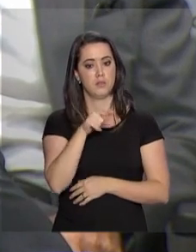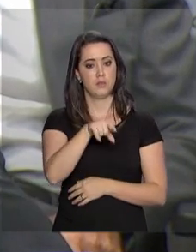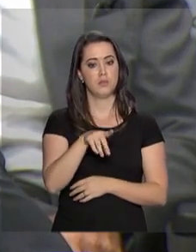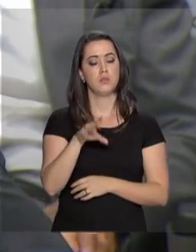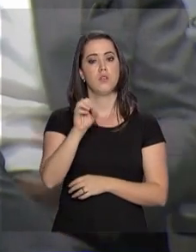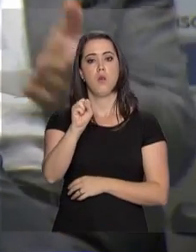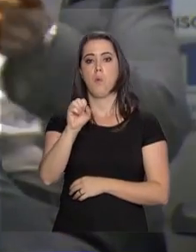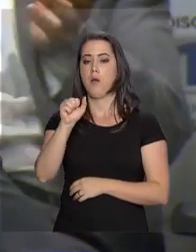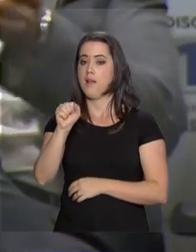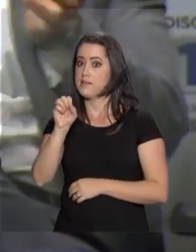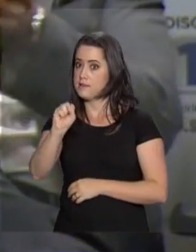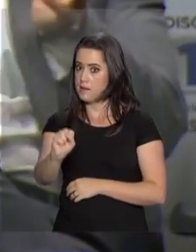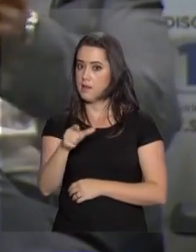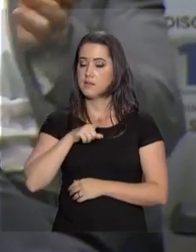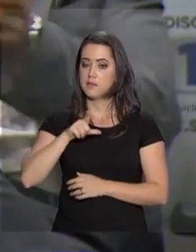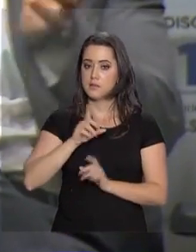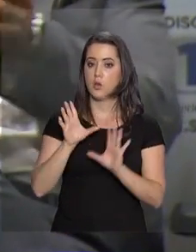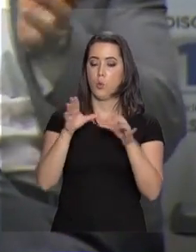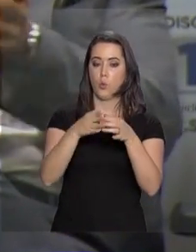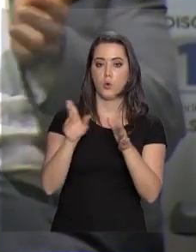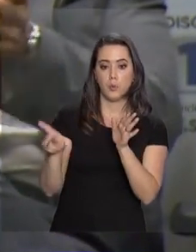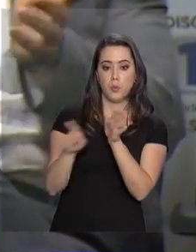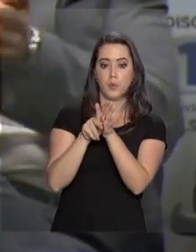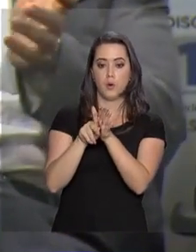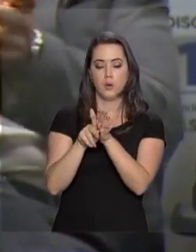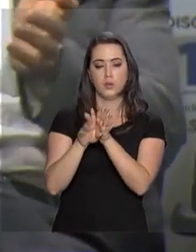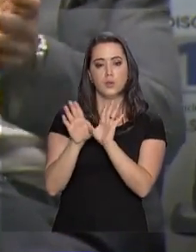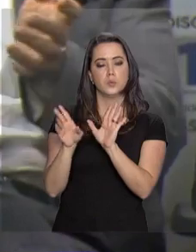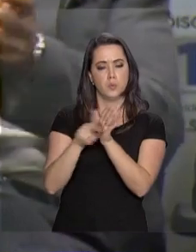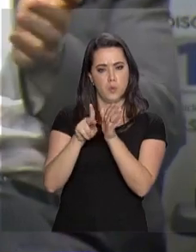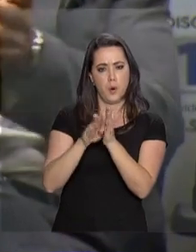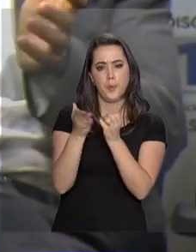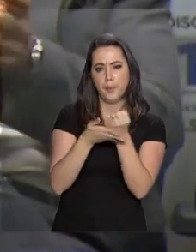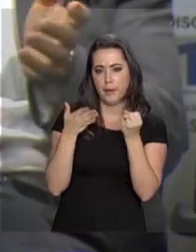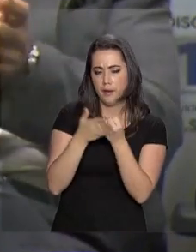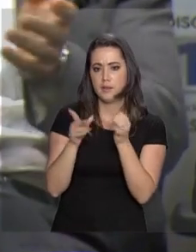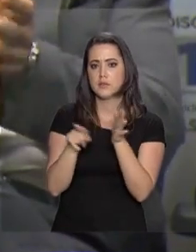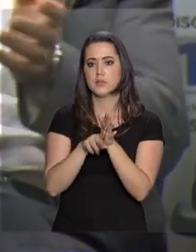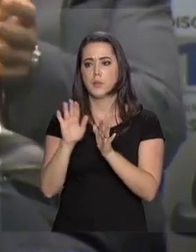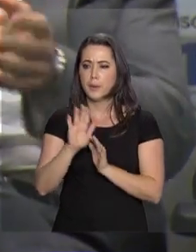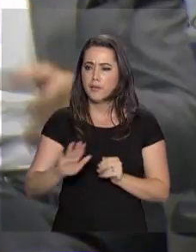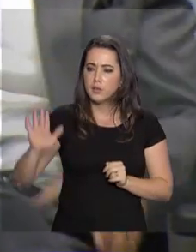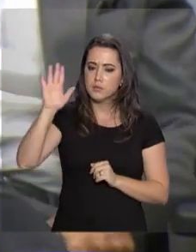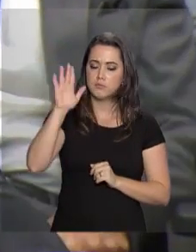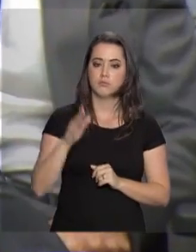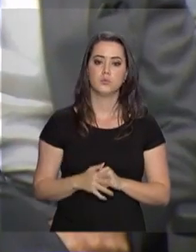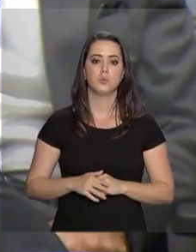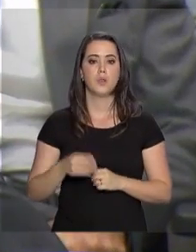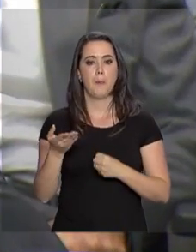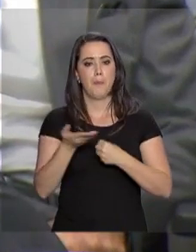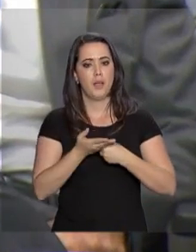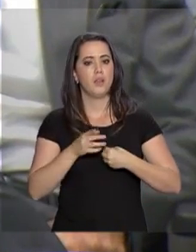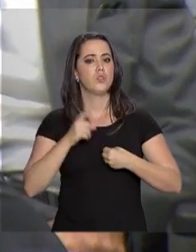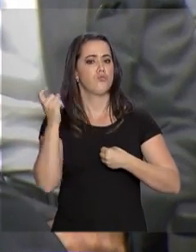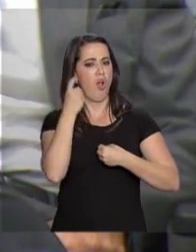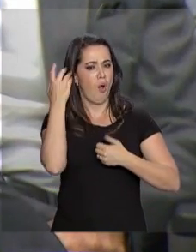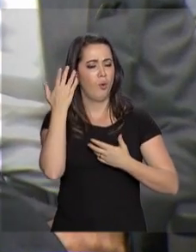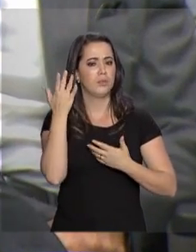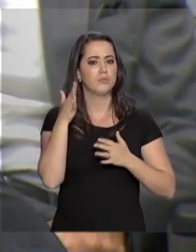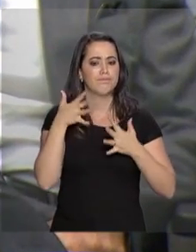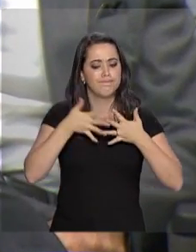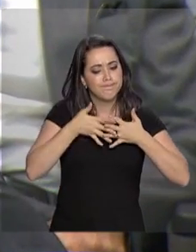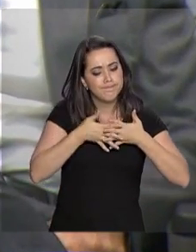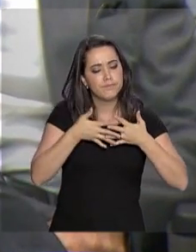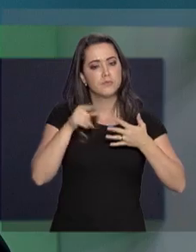deverá ter a Secretaria Nacional de Atenção Básica e a Secretaria Nacional da Média e Alta Complexidade e Parte